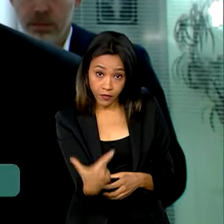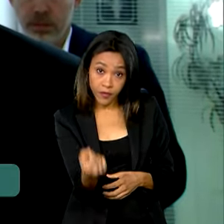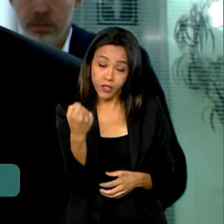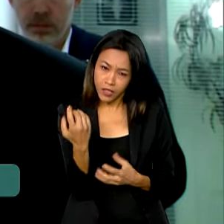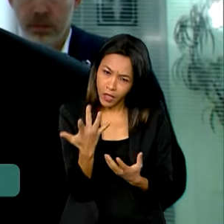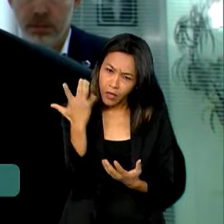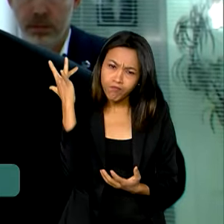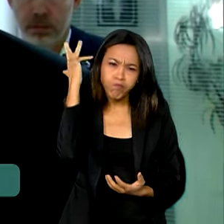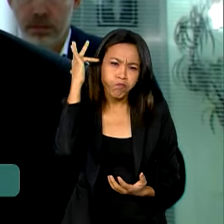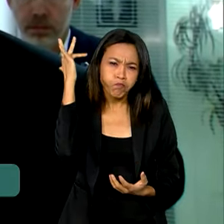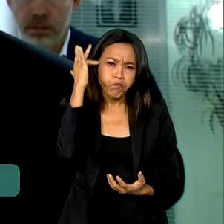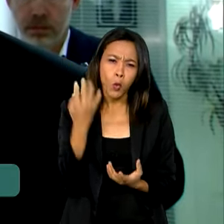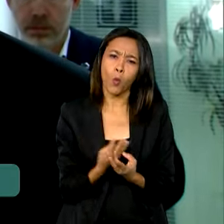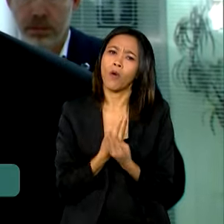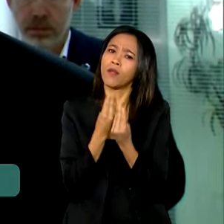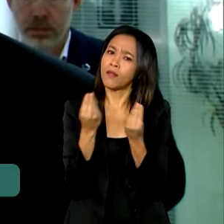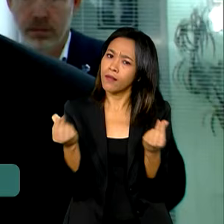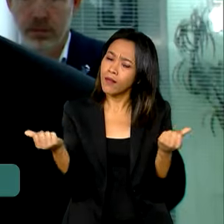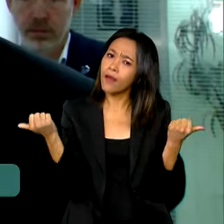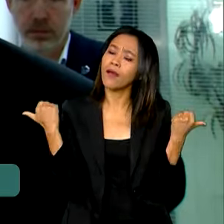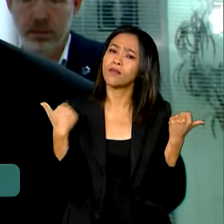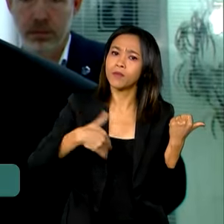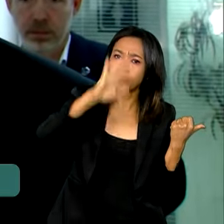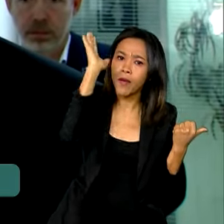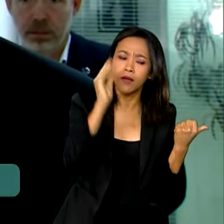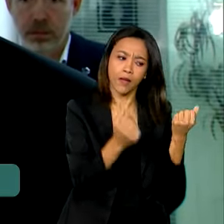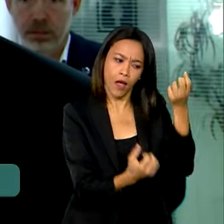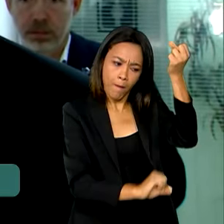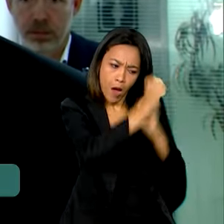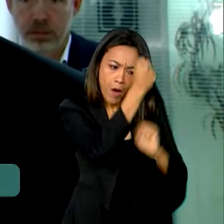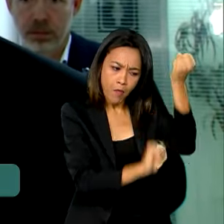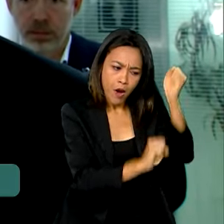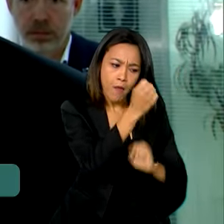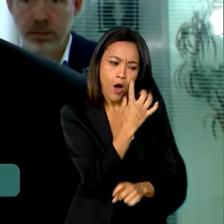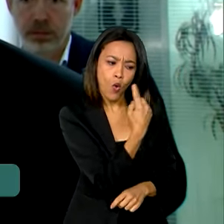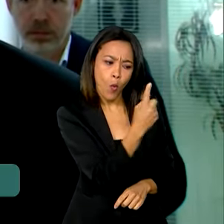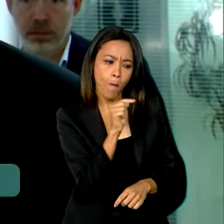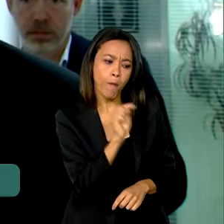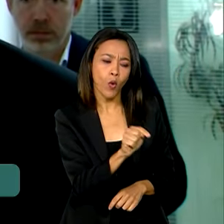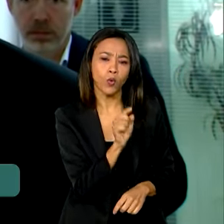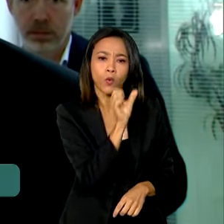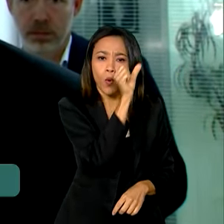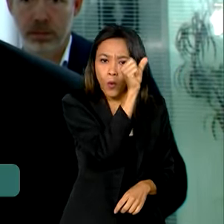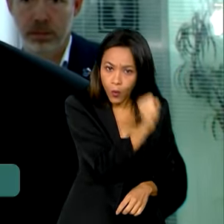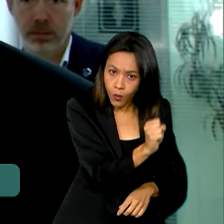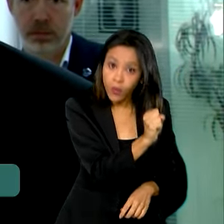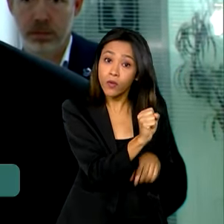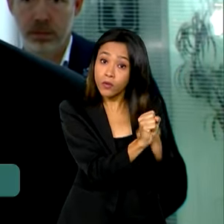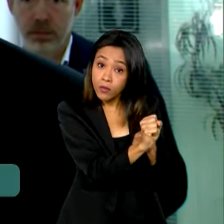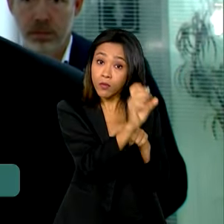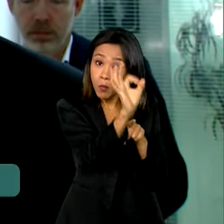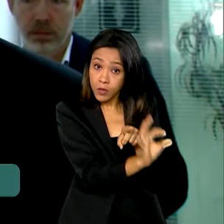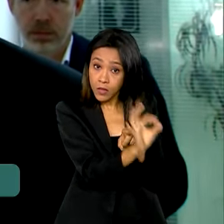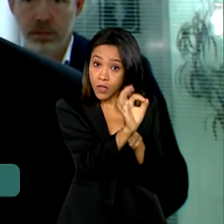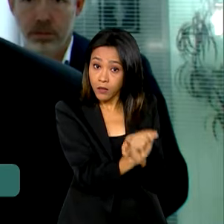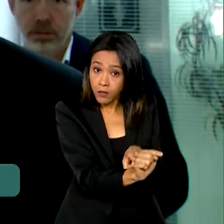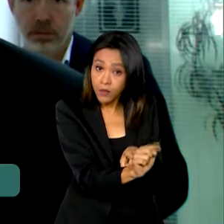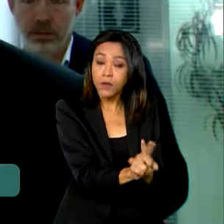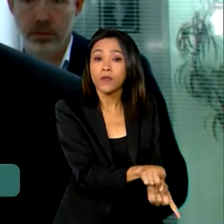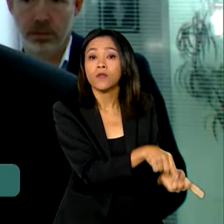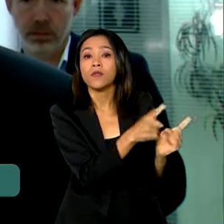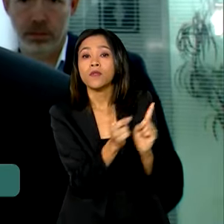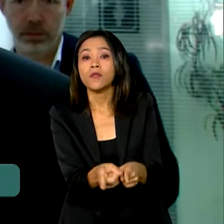crescimento. O cresceu mais foi a indústria, 1,8%, e